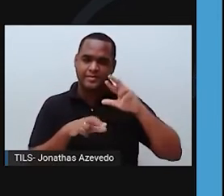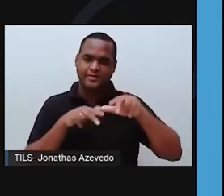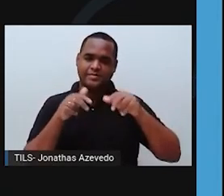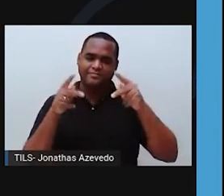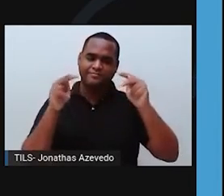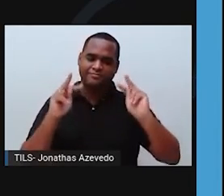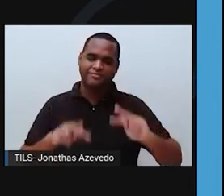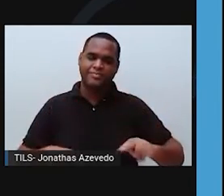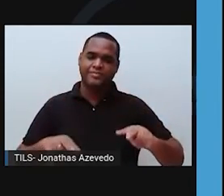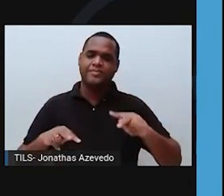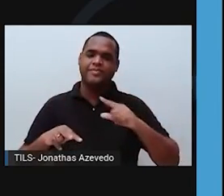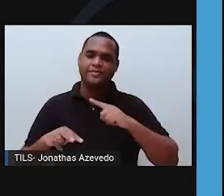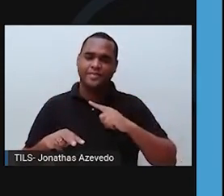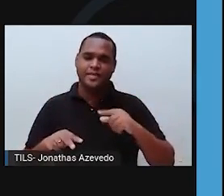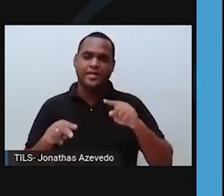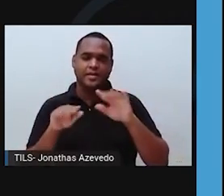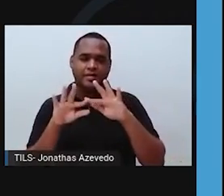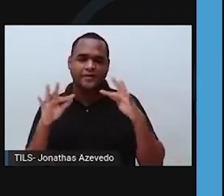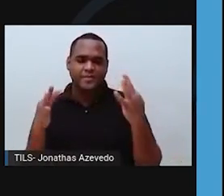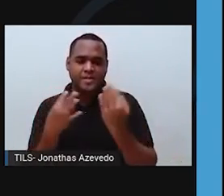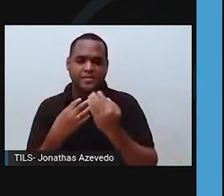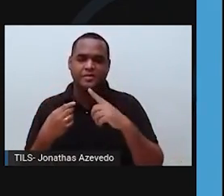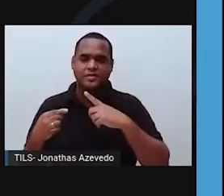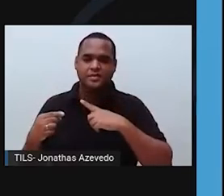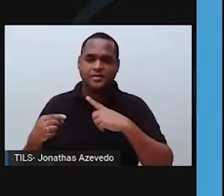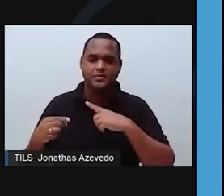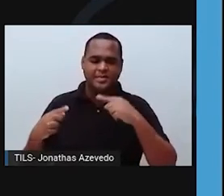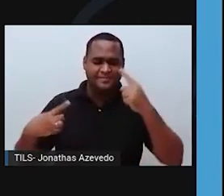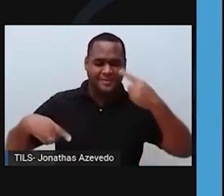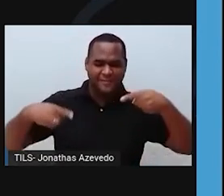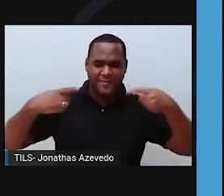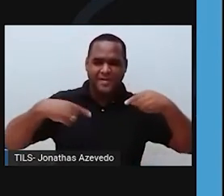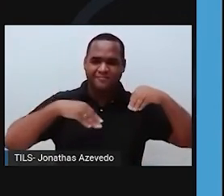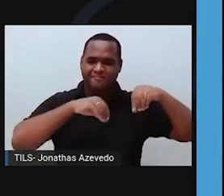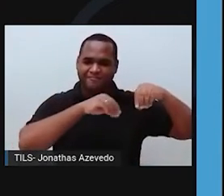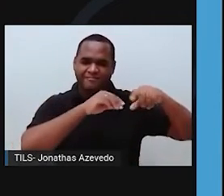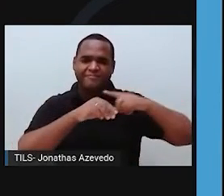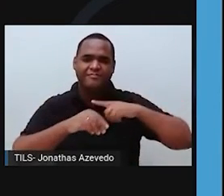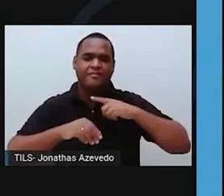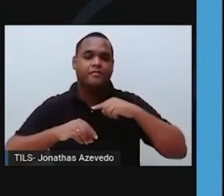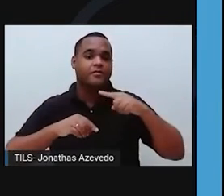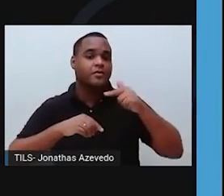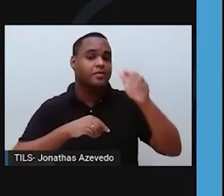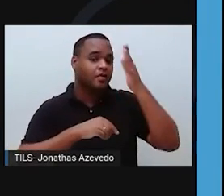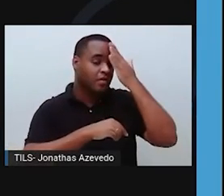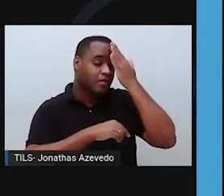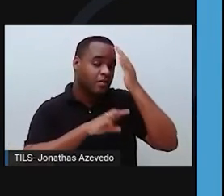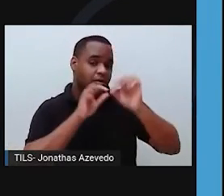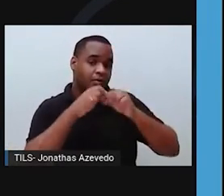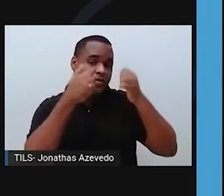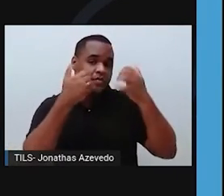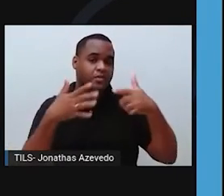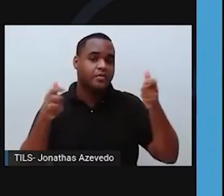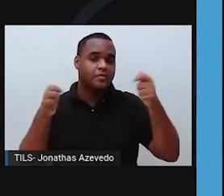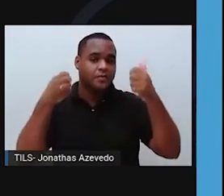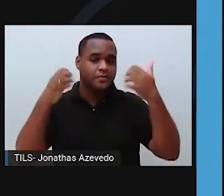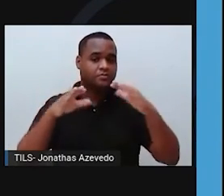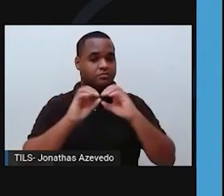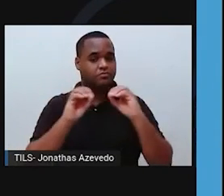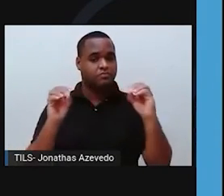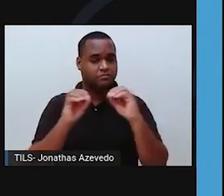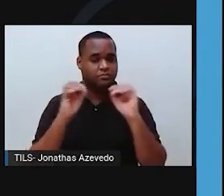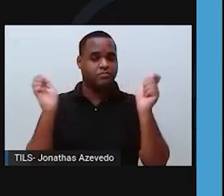campo em risco. Além disso, muitas famílias são afetadas por conflitos de terra. Mas o que nem todos sabem é que é possível zerar esse